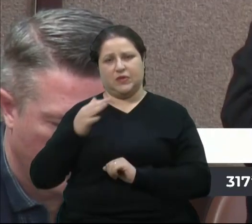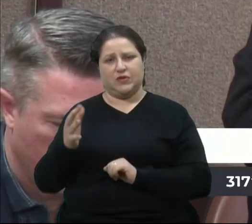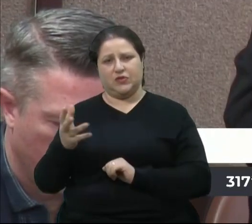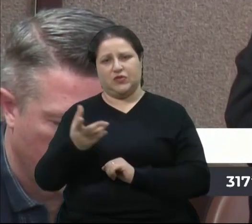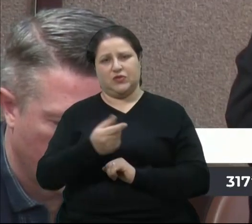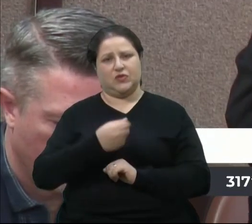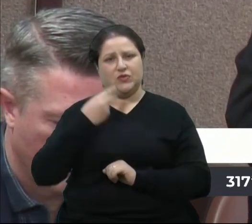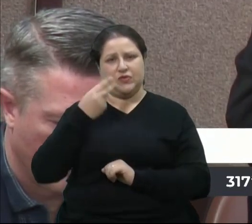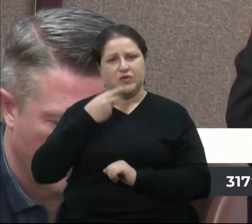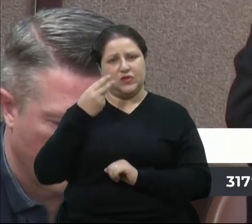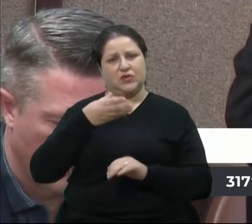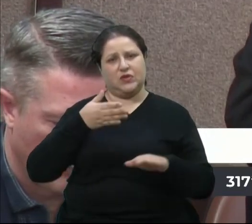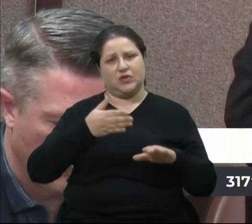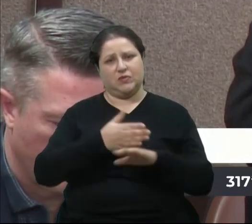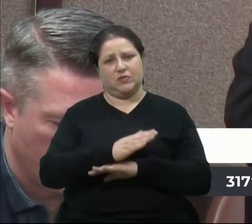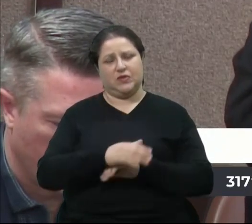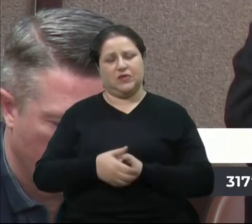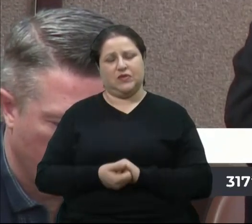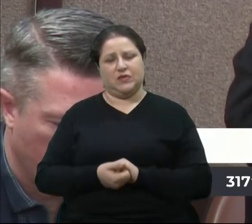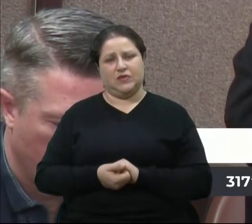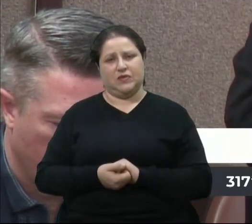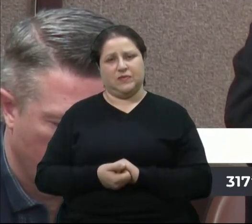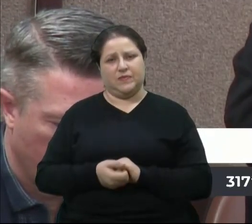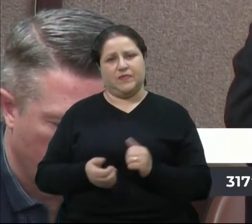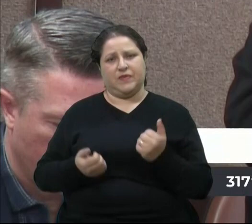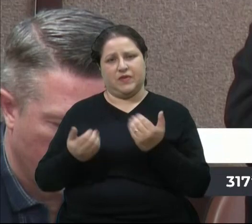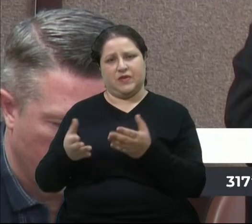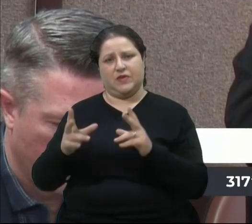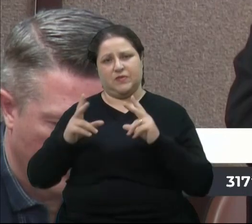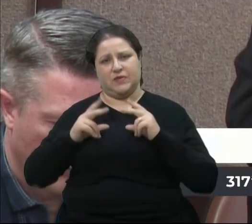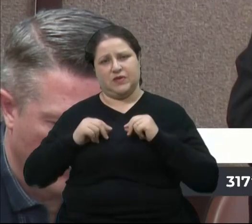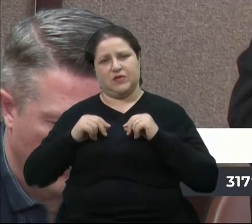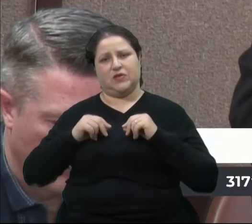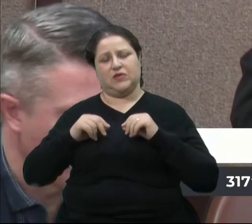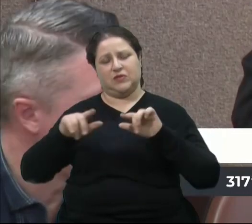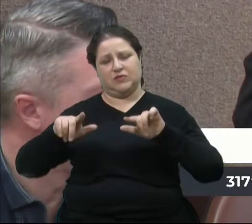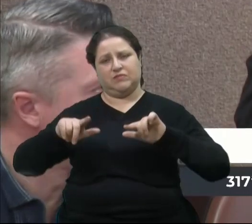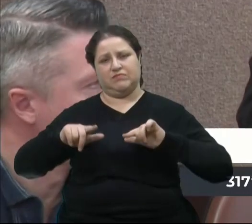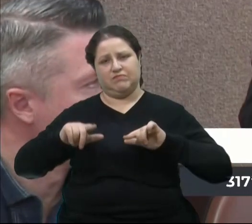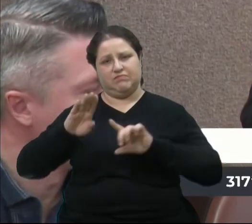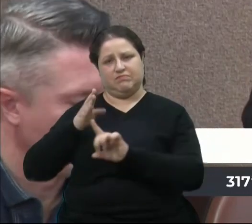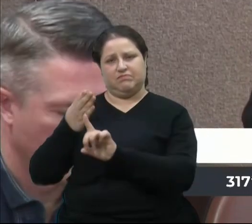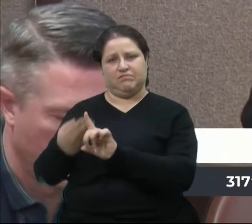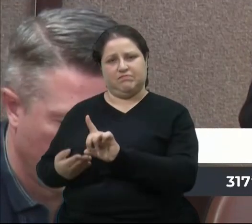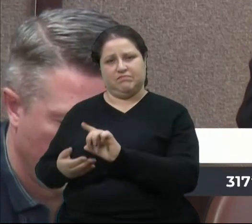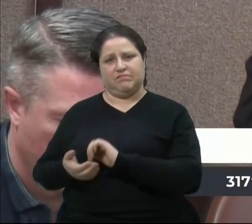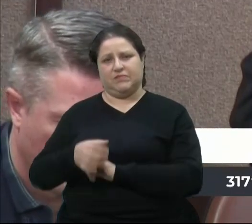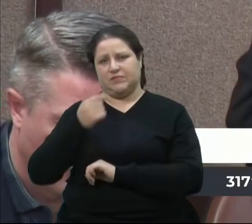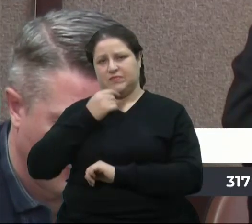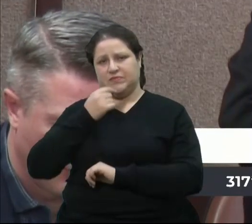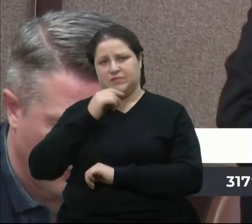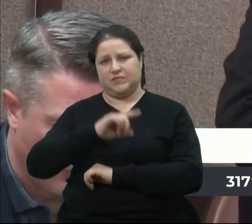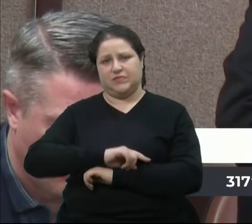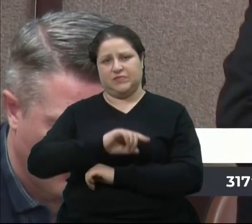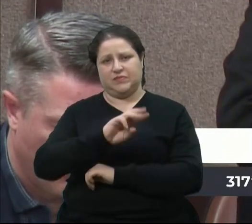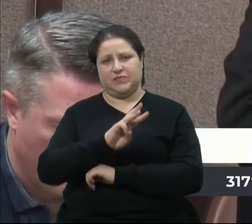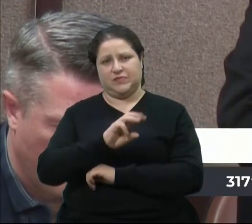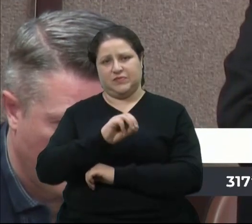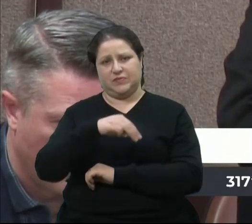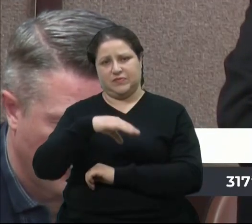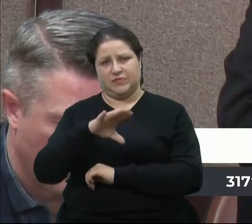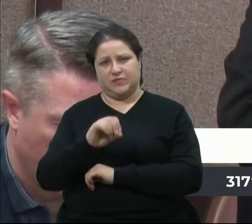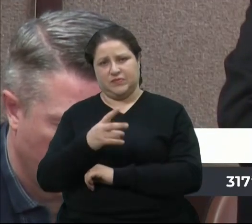plenário desta Casa Legislativa para a concessão desse merecido título honorífico. Caxias do Sul, 30 de maio de 2023,